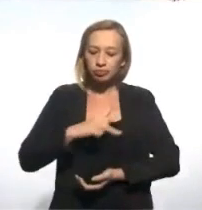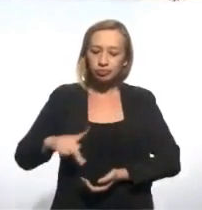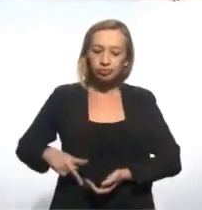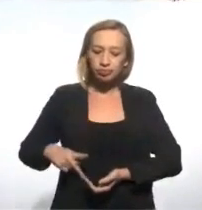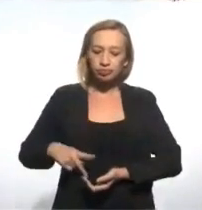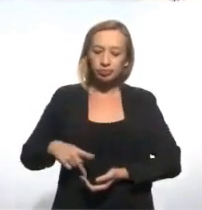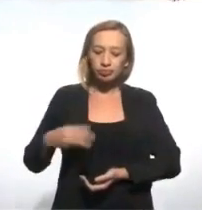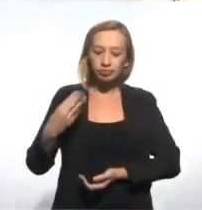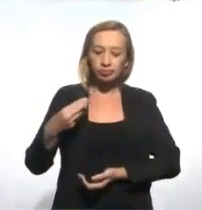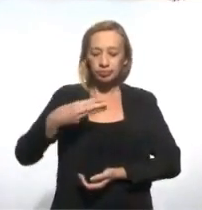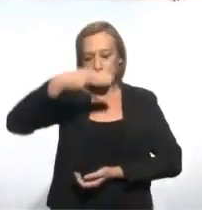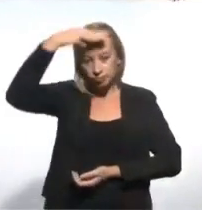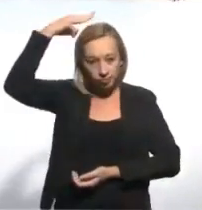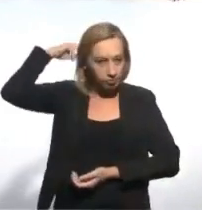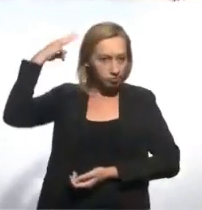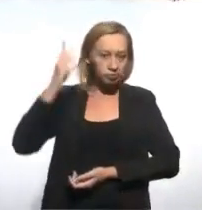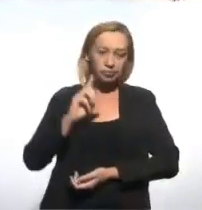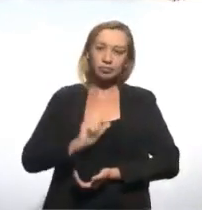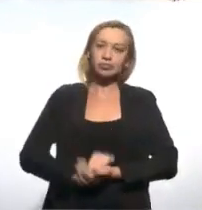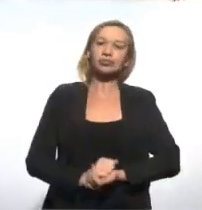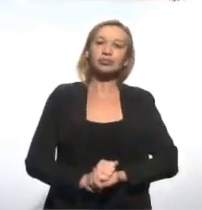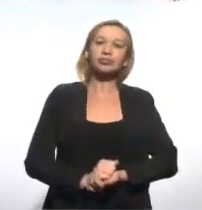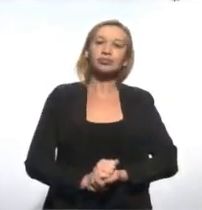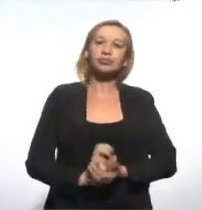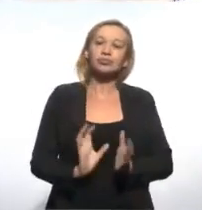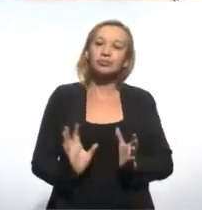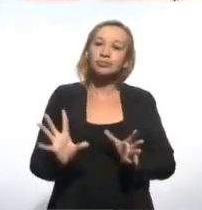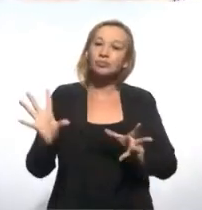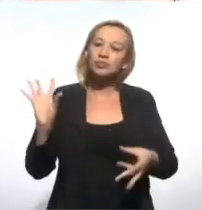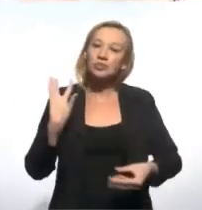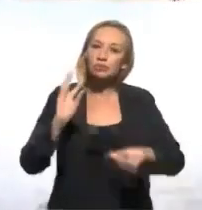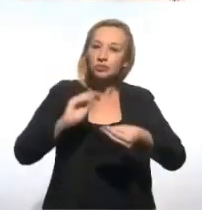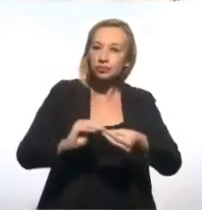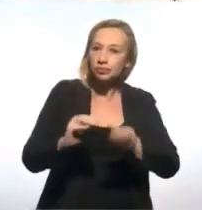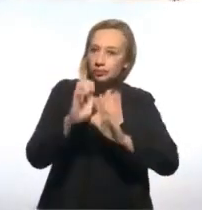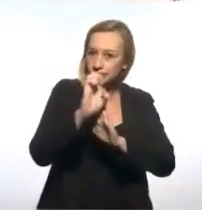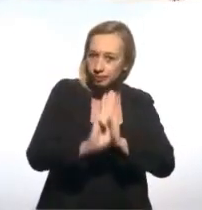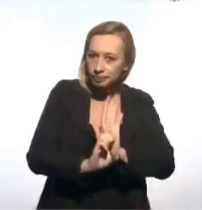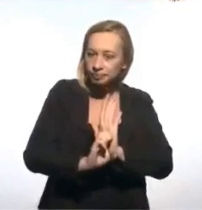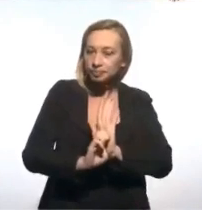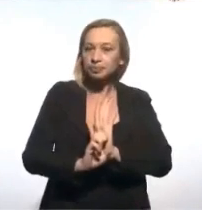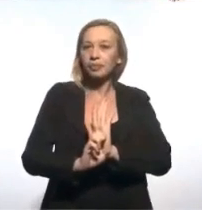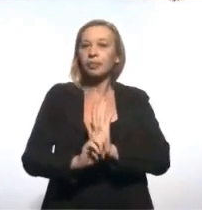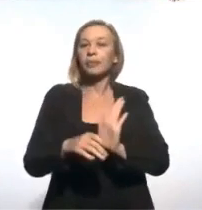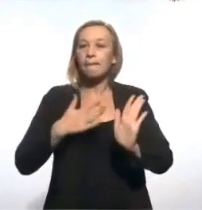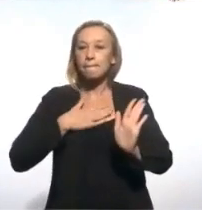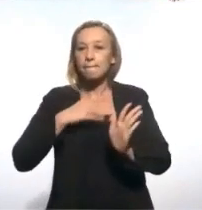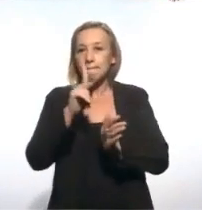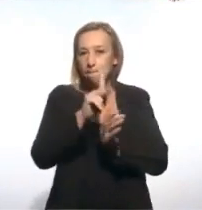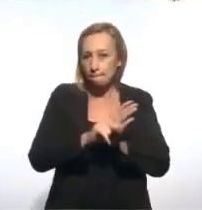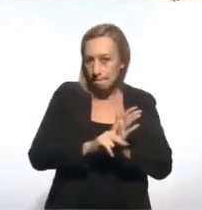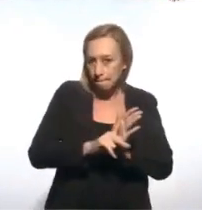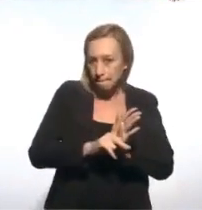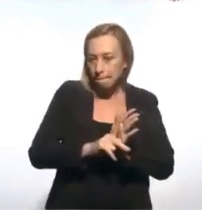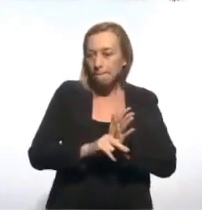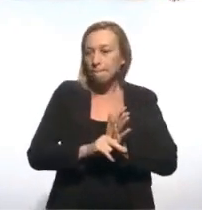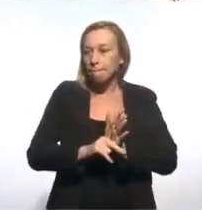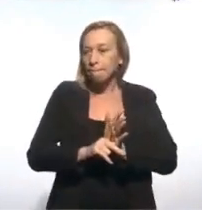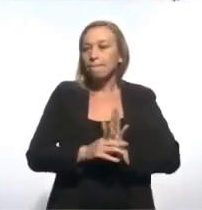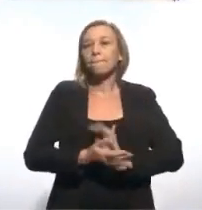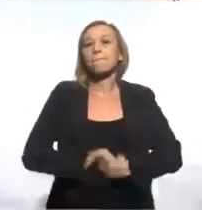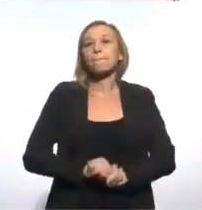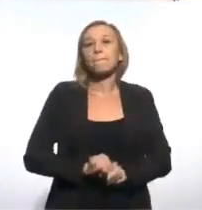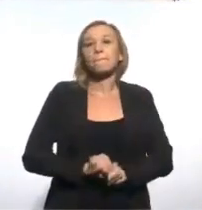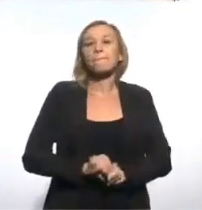Pacheco e seus membros, de incorporar essas emendas ao meu projeto, em fim de que